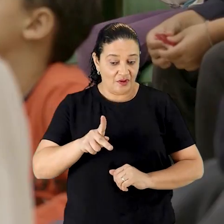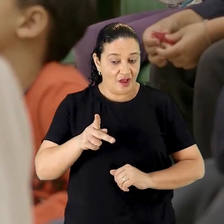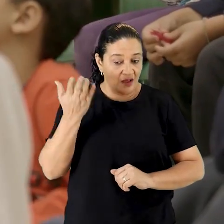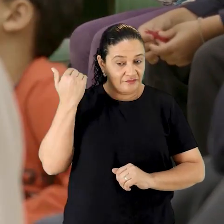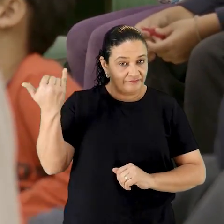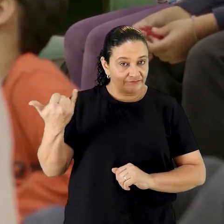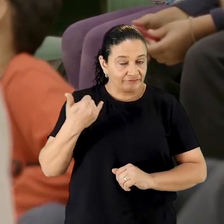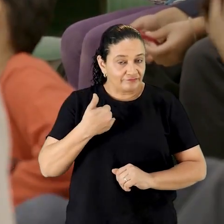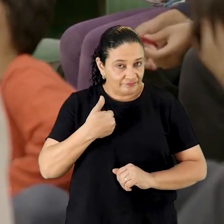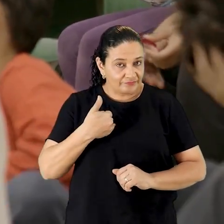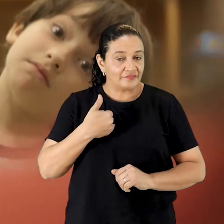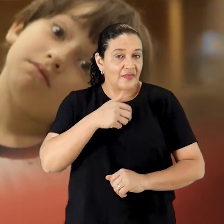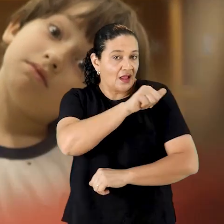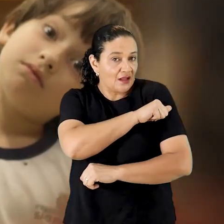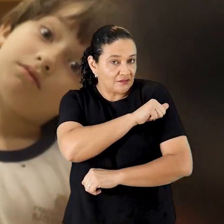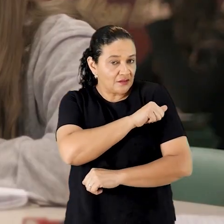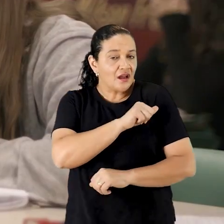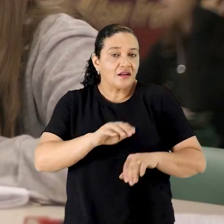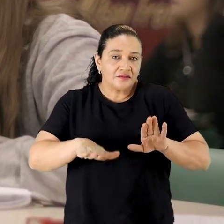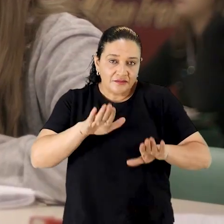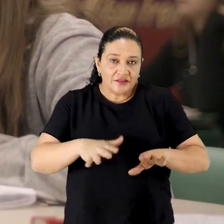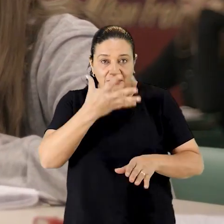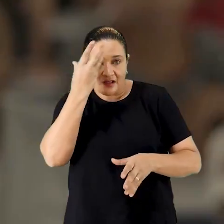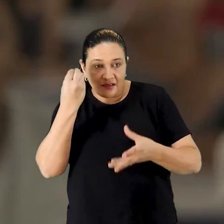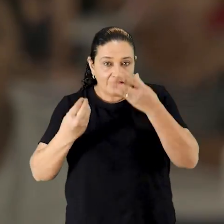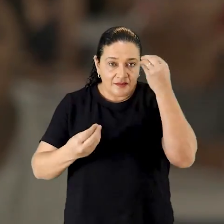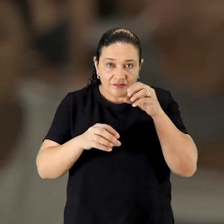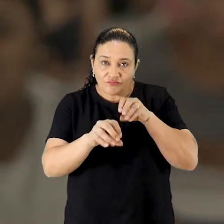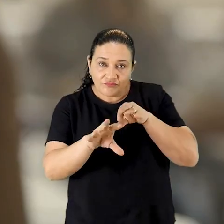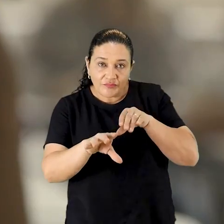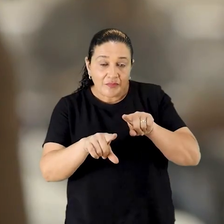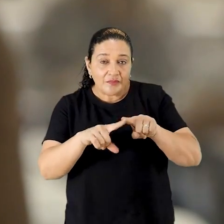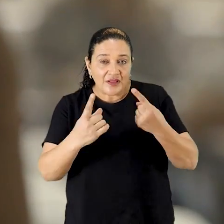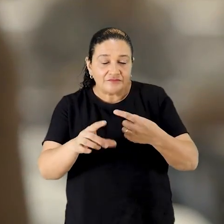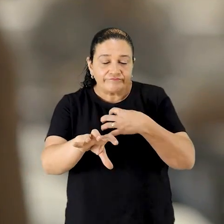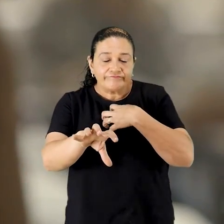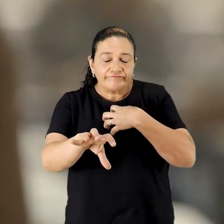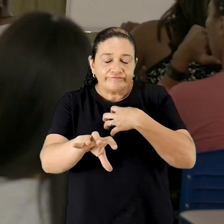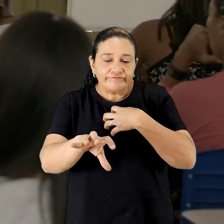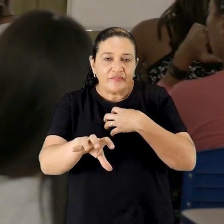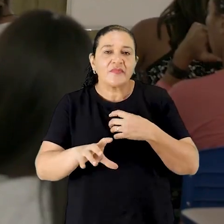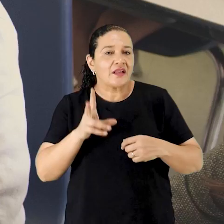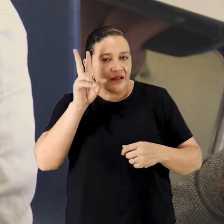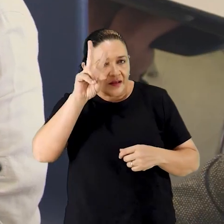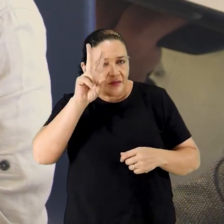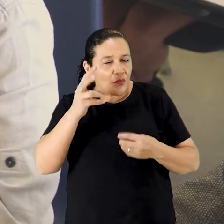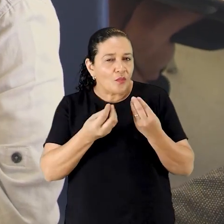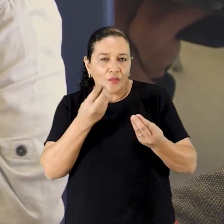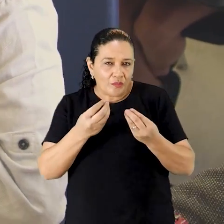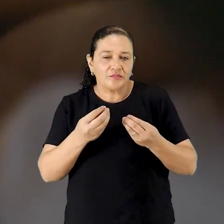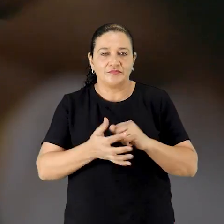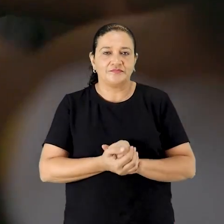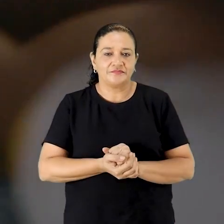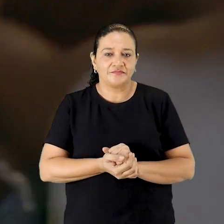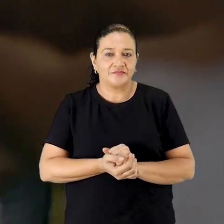Uma professora disse uma vez, estudantes podem esquecer com frequência o que eu digo, mas vão sempre lembrar como